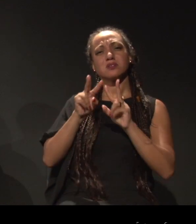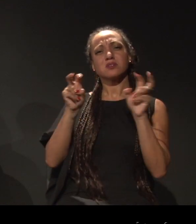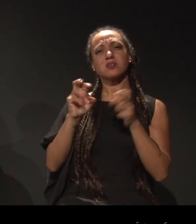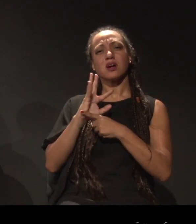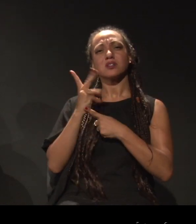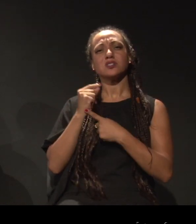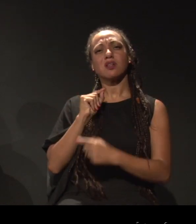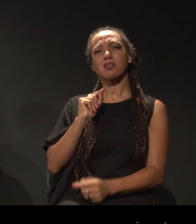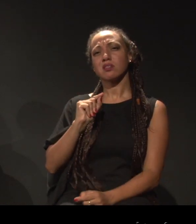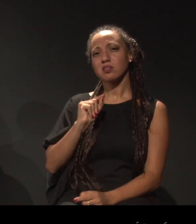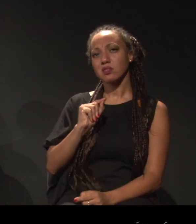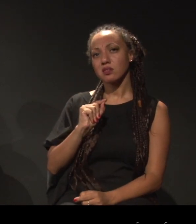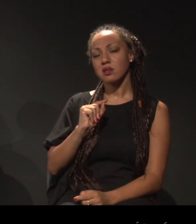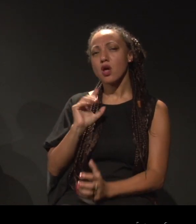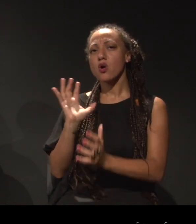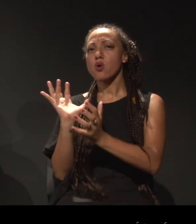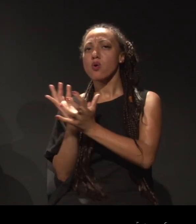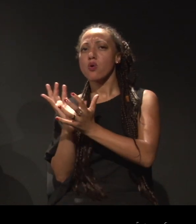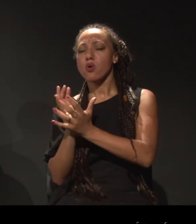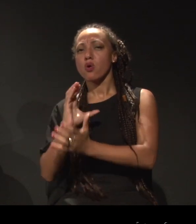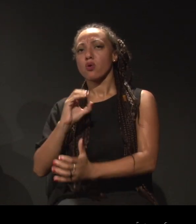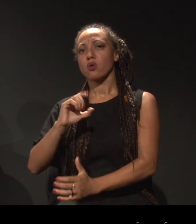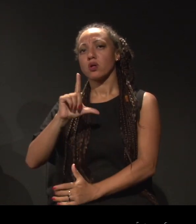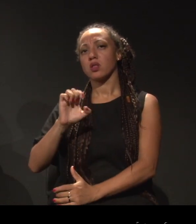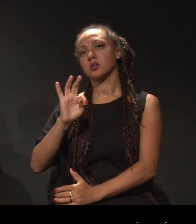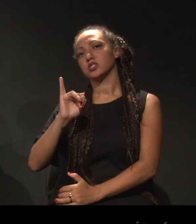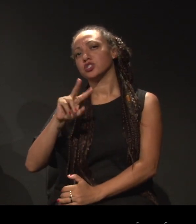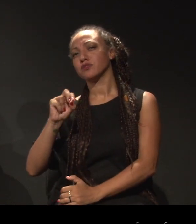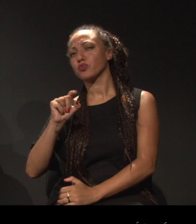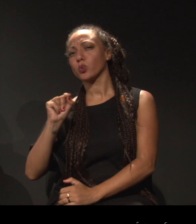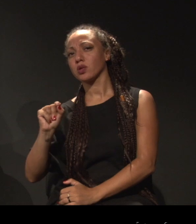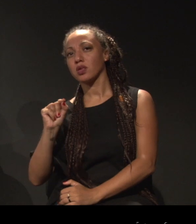vocês estão falando? De que coletivo vocês estão falando?